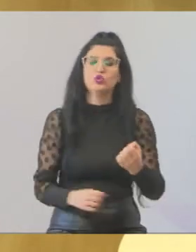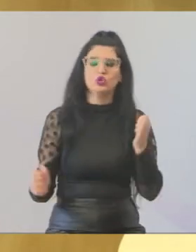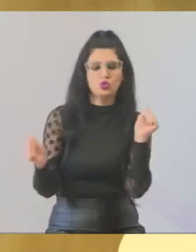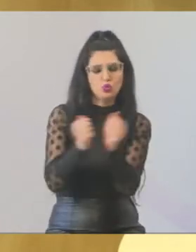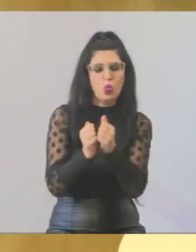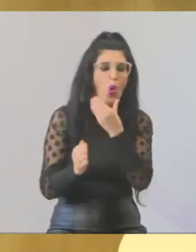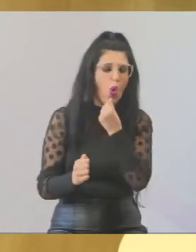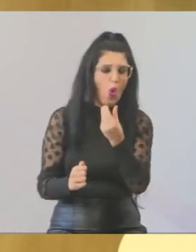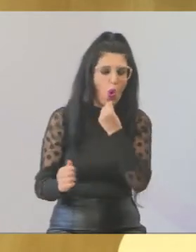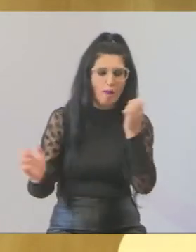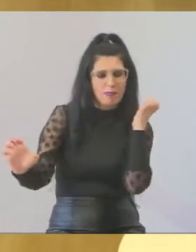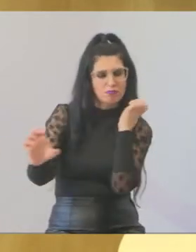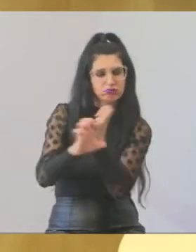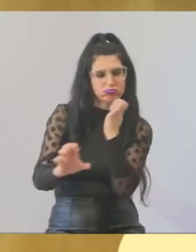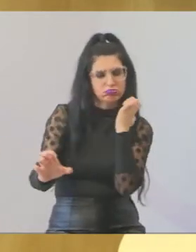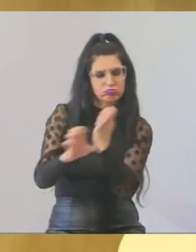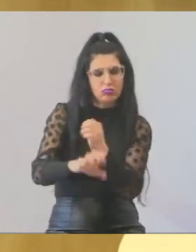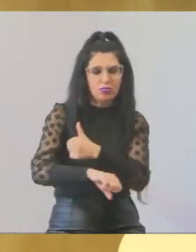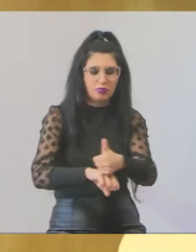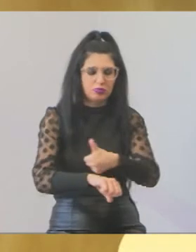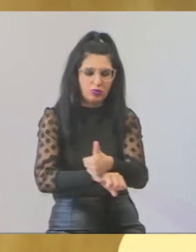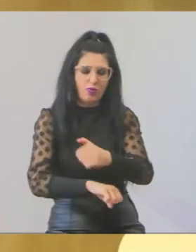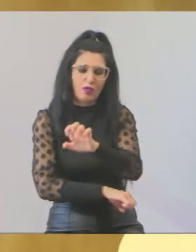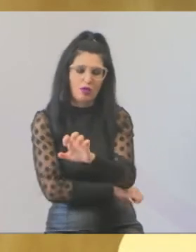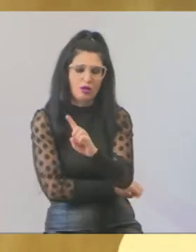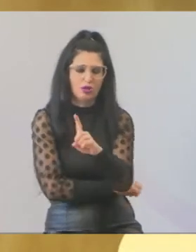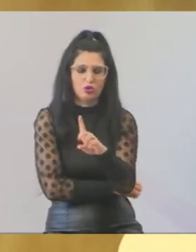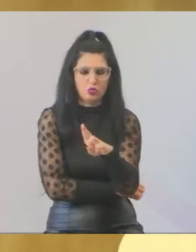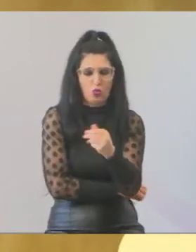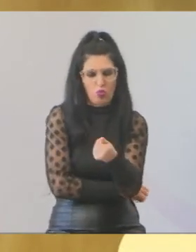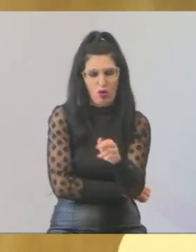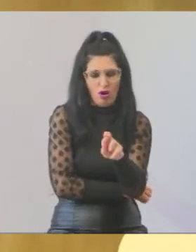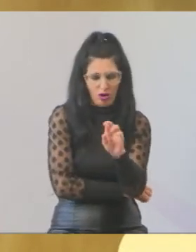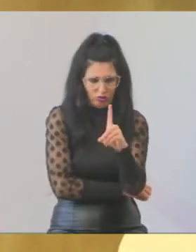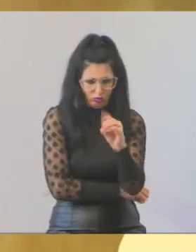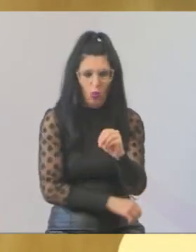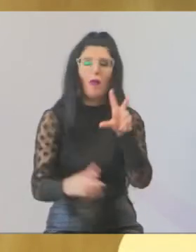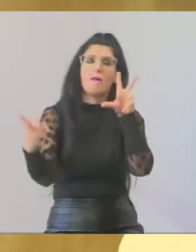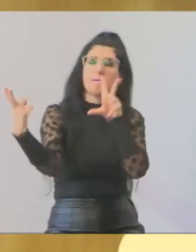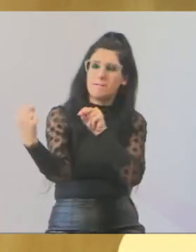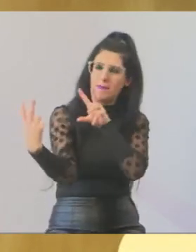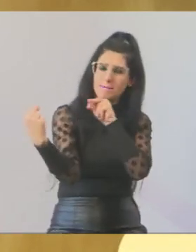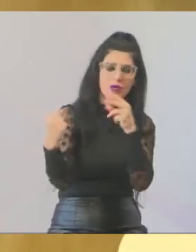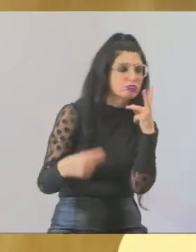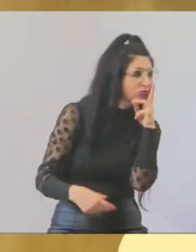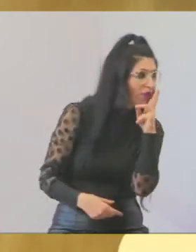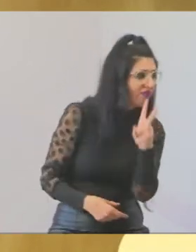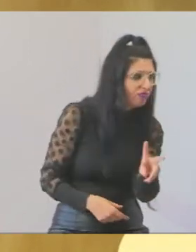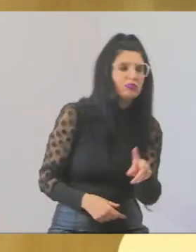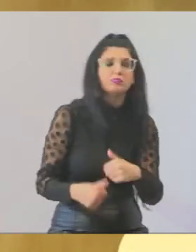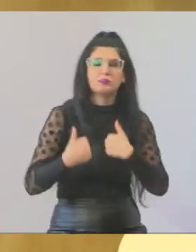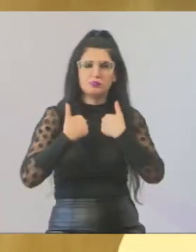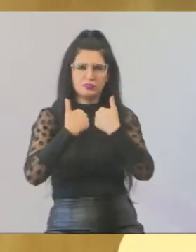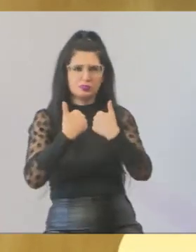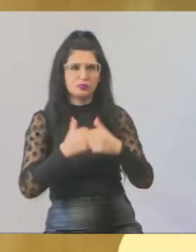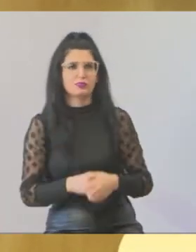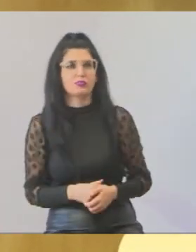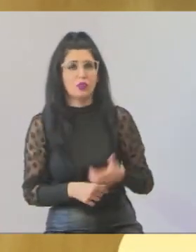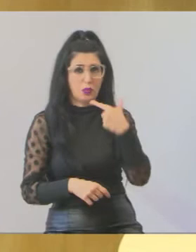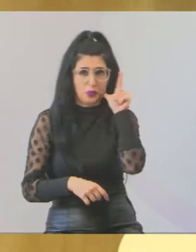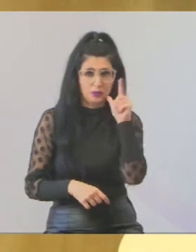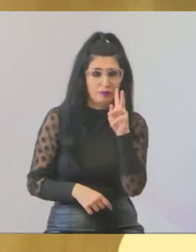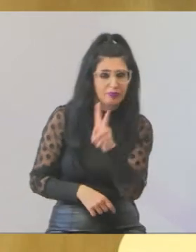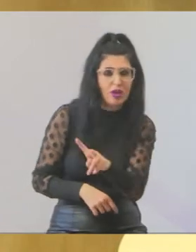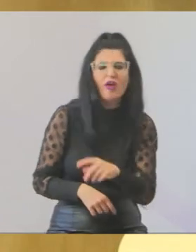onde estamos, se der tudo certo, vamos sair ali e deixar aquele bairro do jeito que merece, porque eu vi o sofrimento